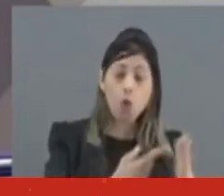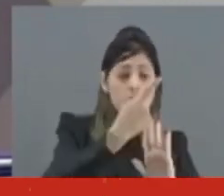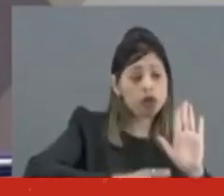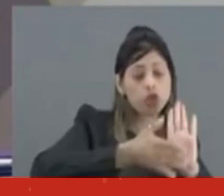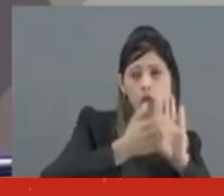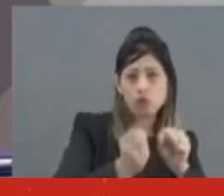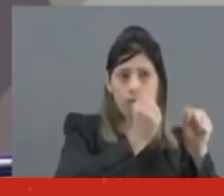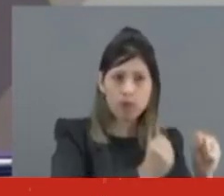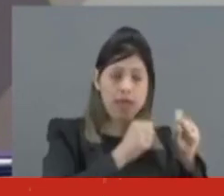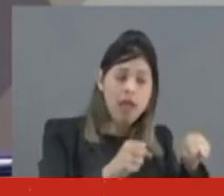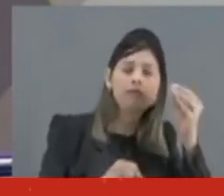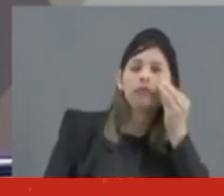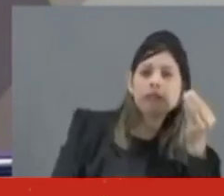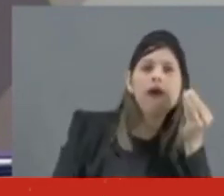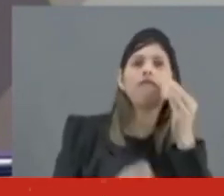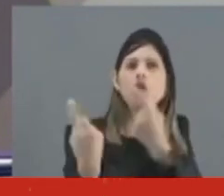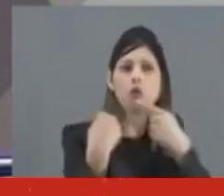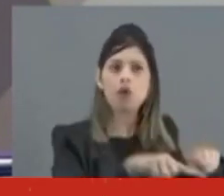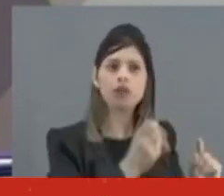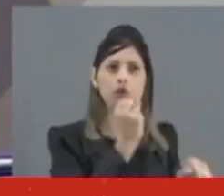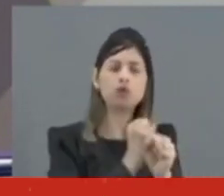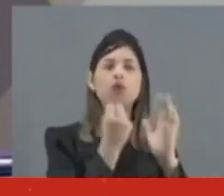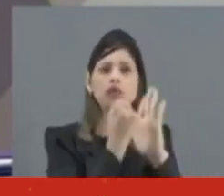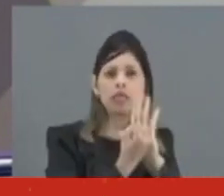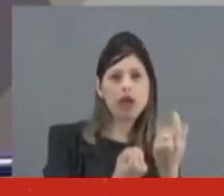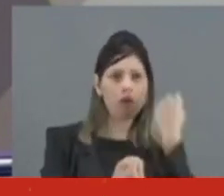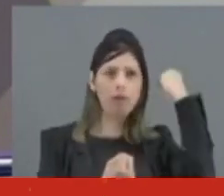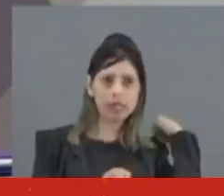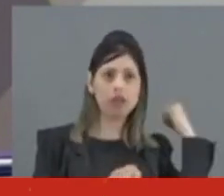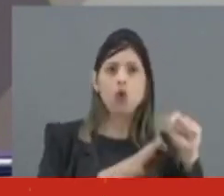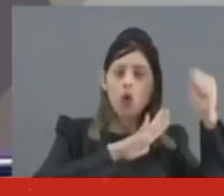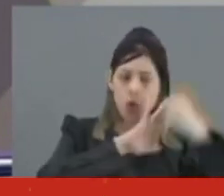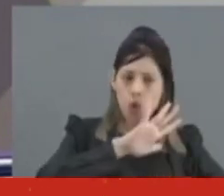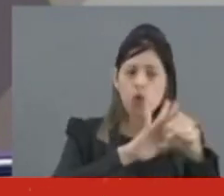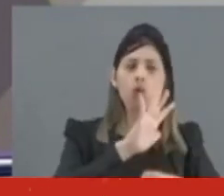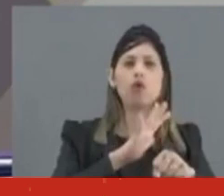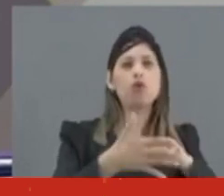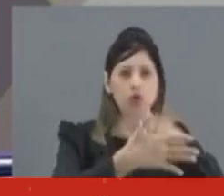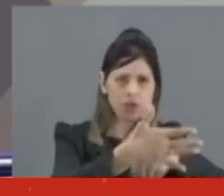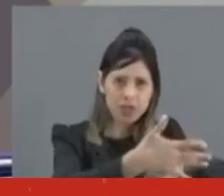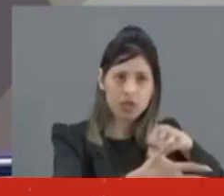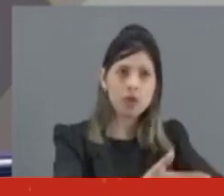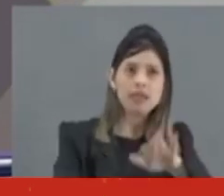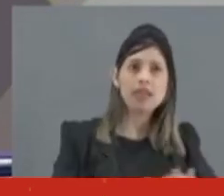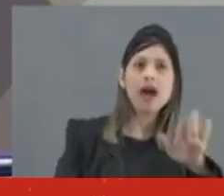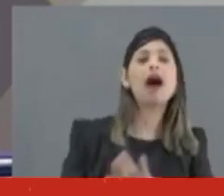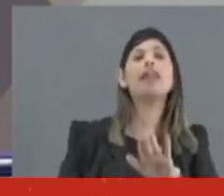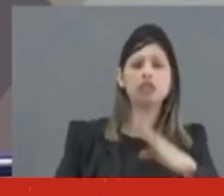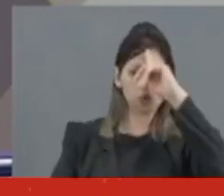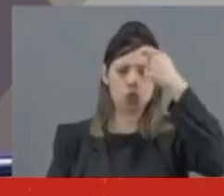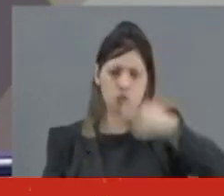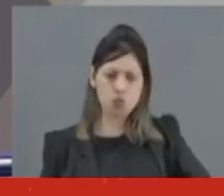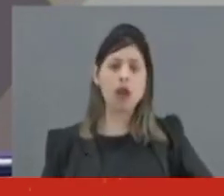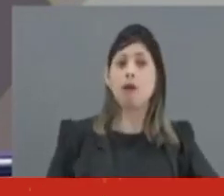virtude, já abradava contra as instituições, mesmo no século passado, defendendo em vários momentos ações da ditadura militar. Para atingir seu intento, o então